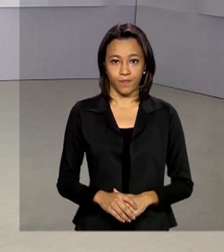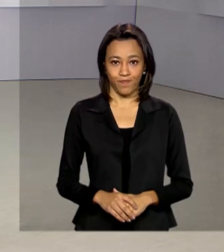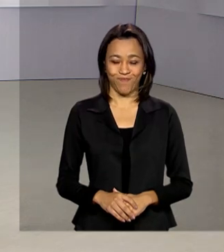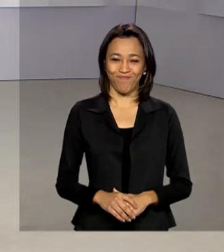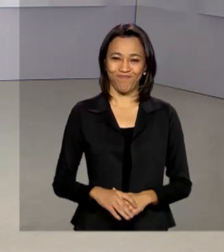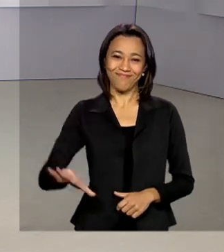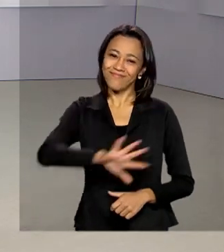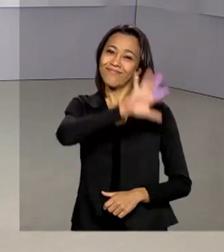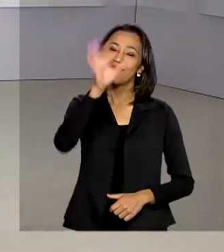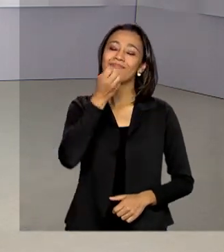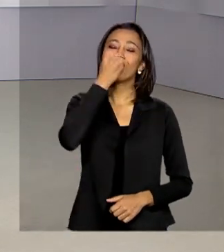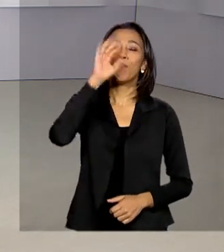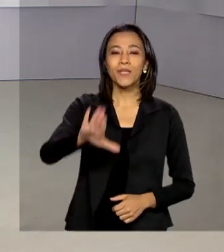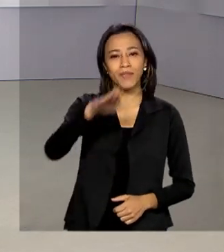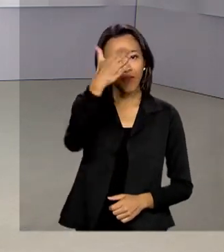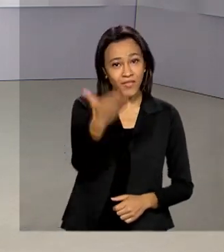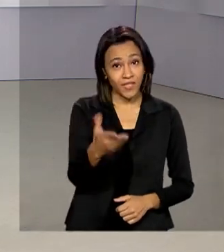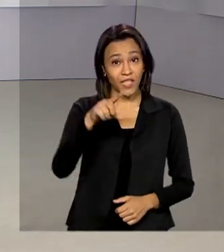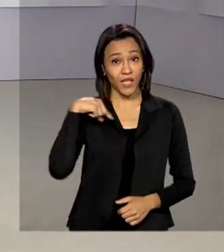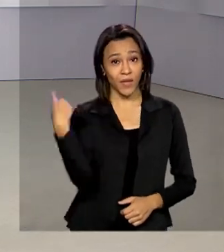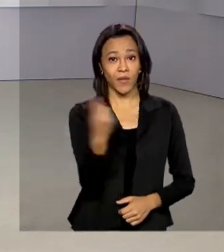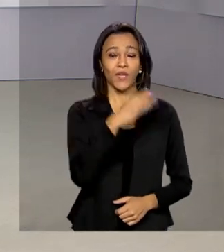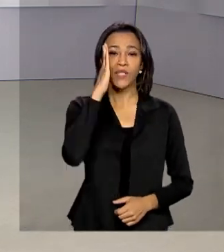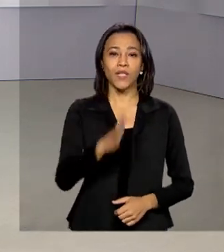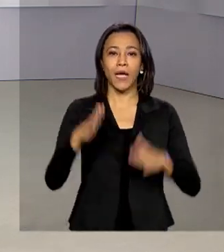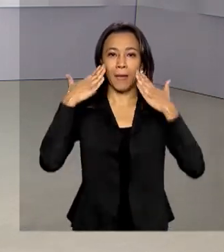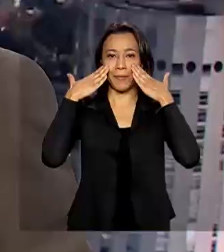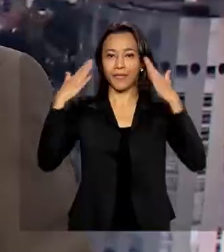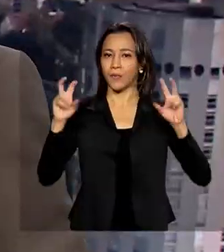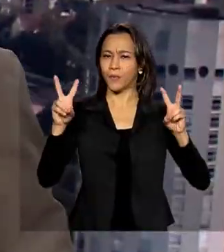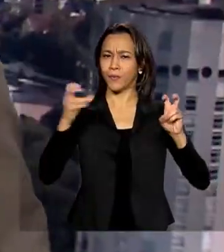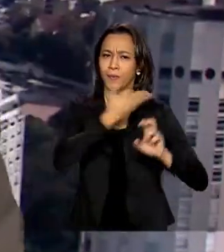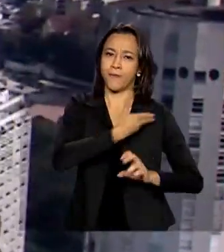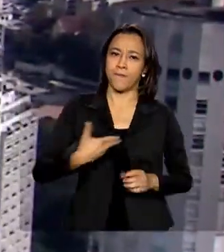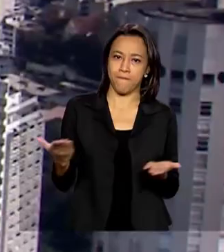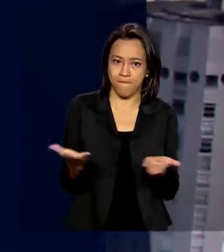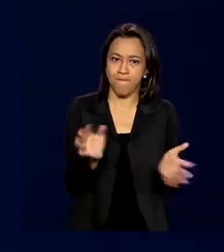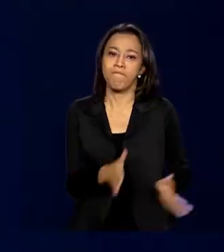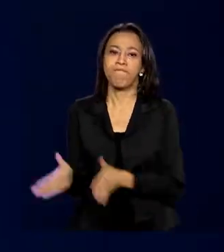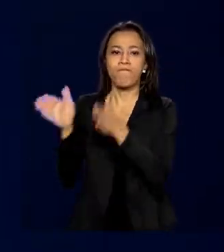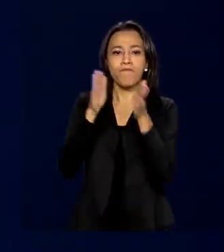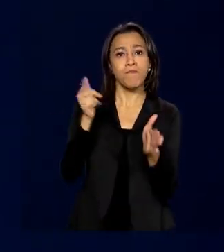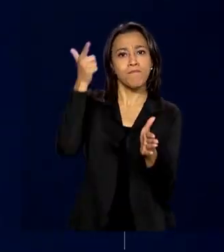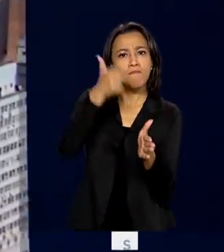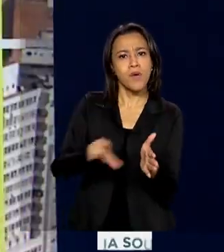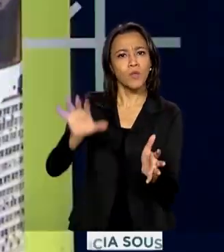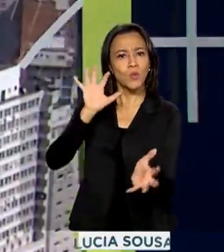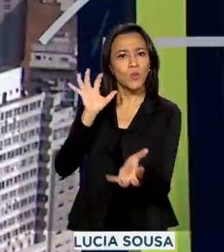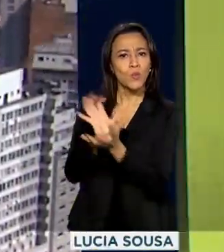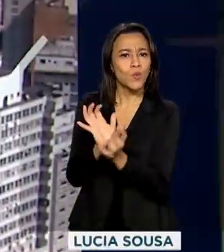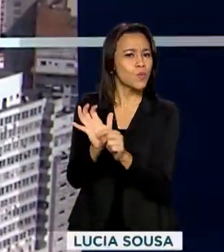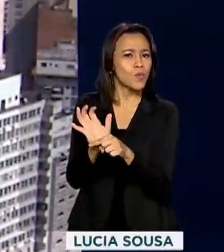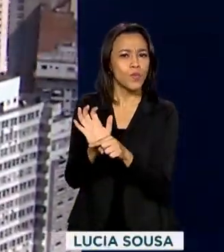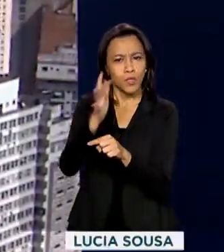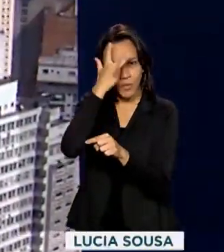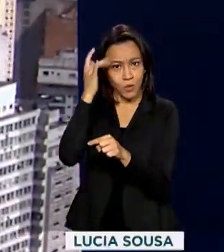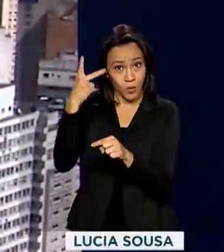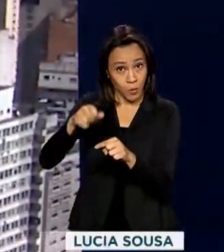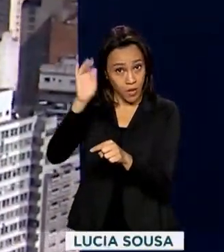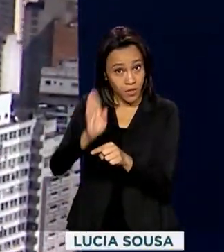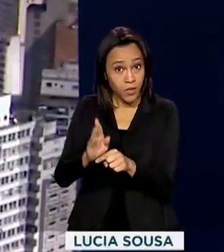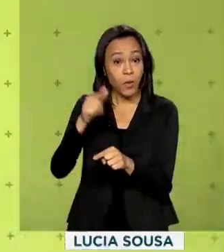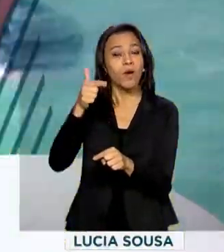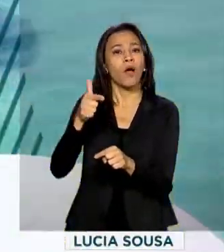Olá, boa tarde para você. Já estamos no ar com o governo agora. Mais um grupo de brasileiros começa a receber a partir de